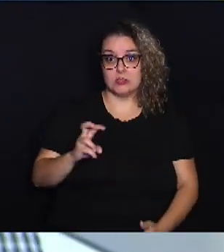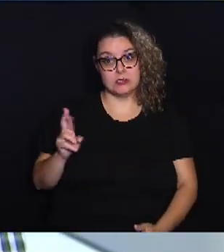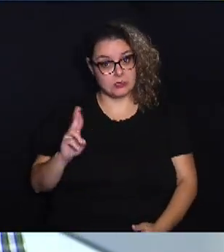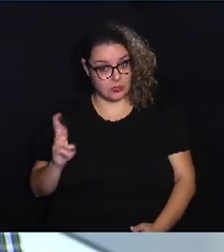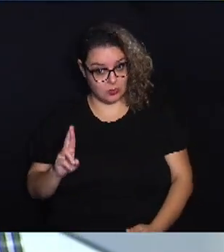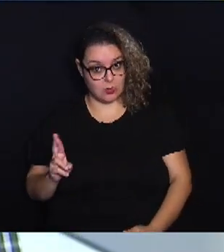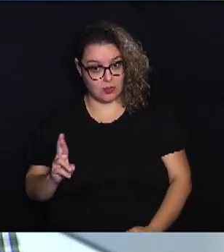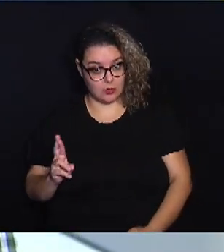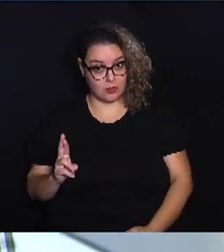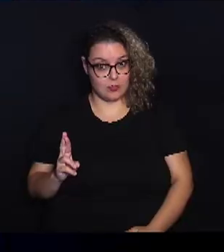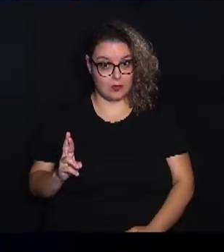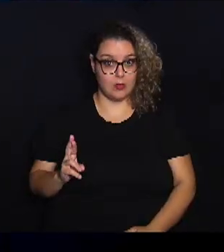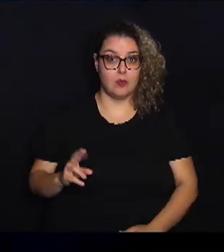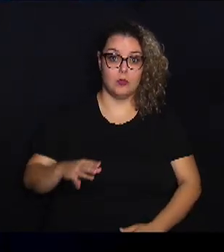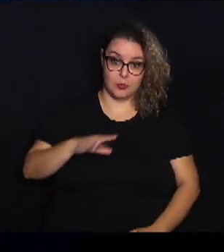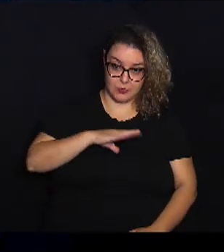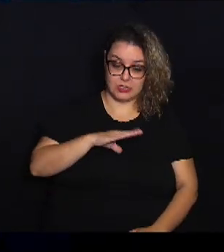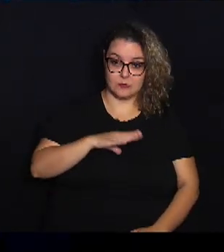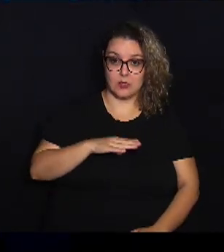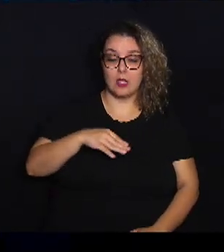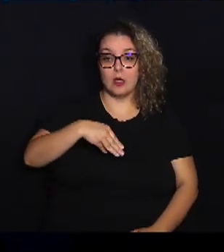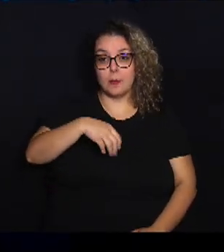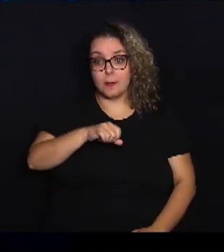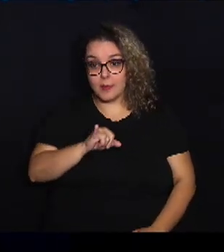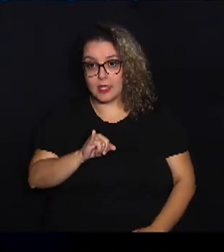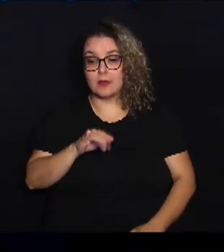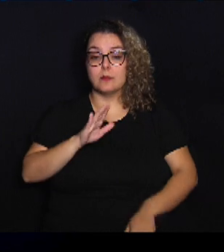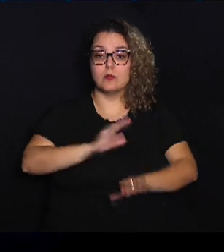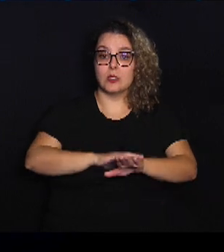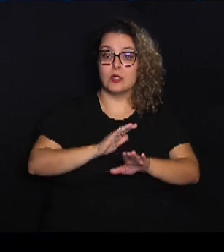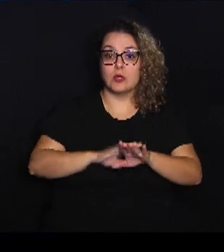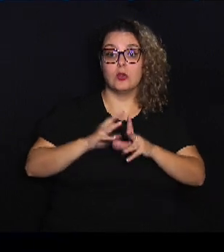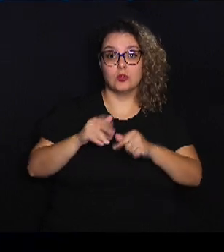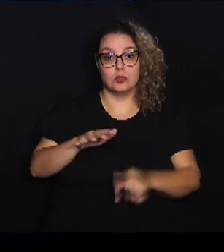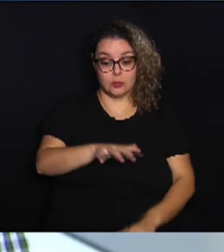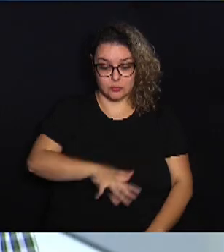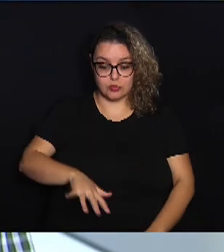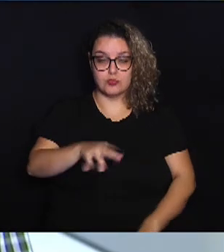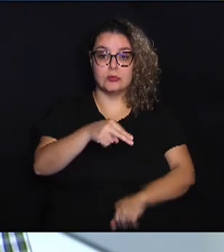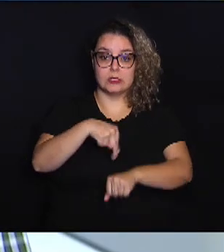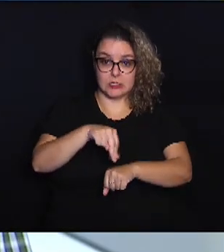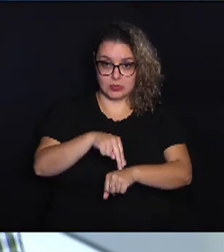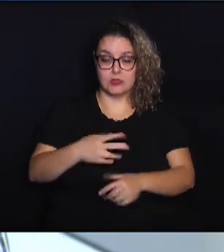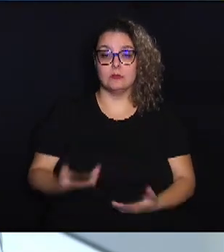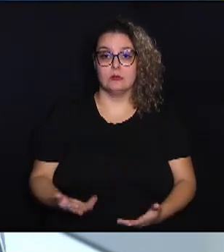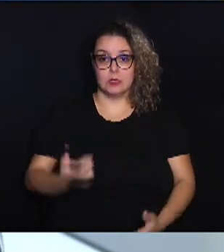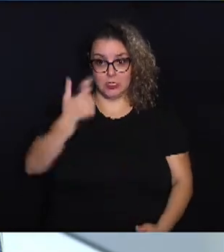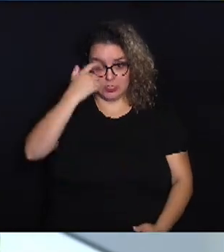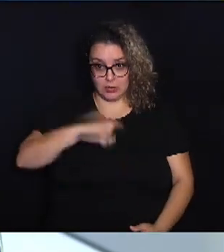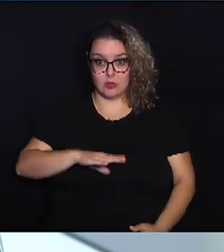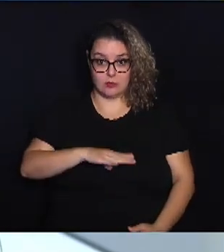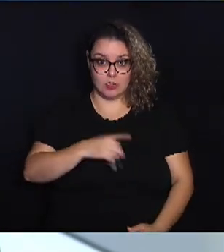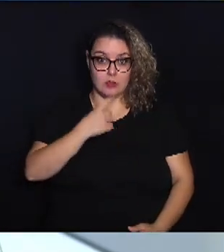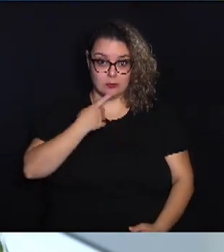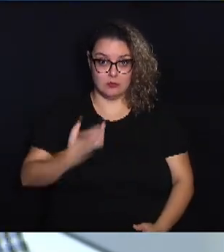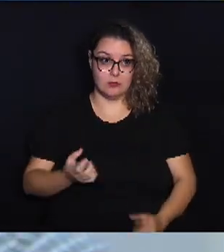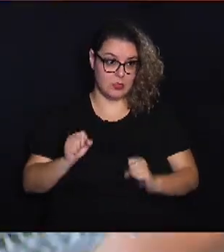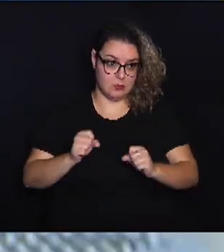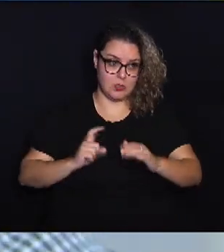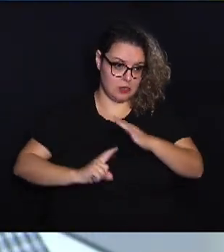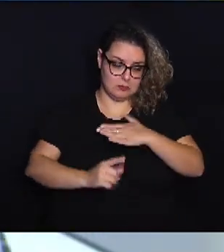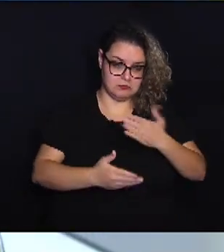para o município. A MEI permite atuação em todo o território nacional. Eu sou de Campinas, mas só está prestando